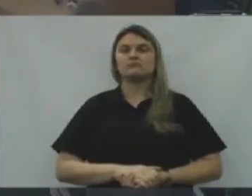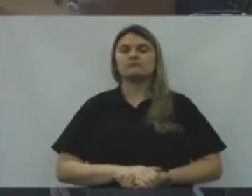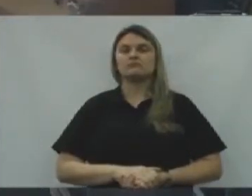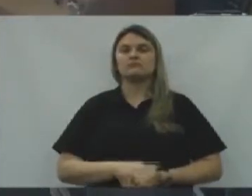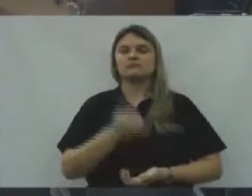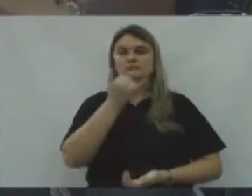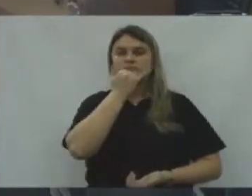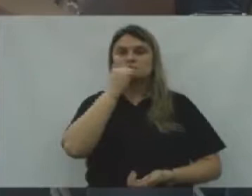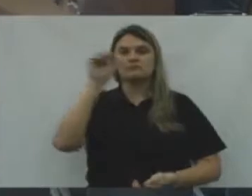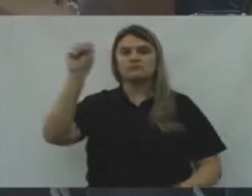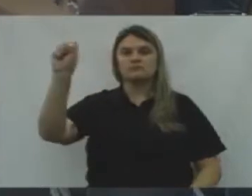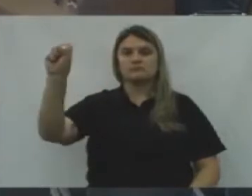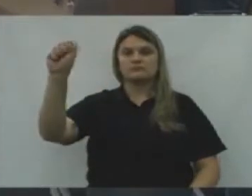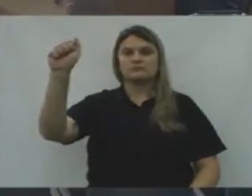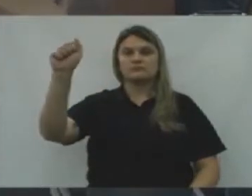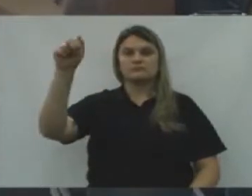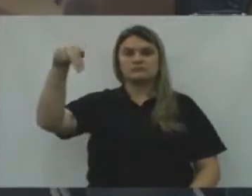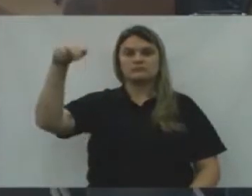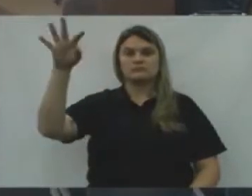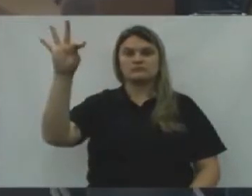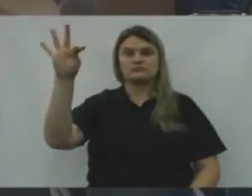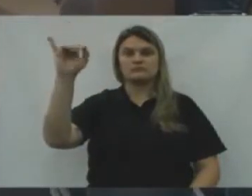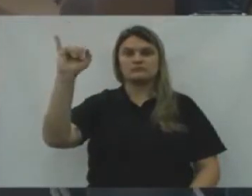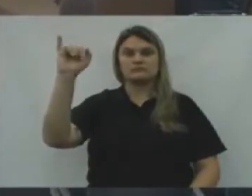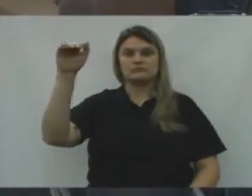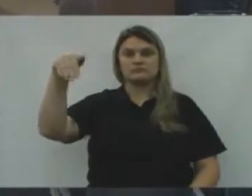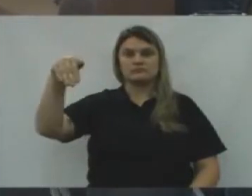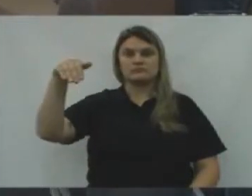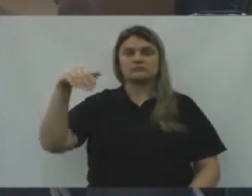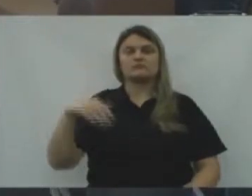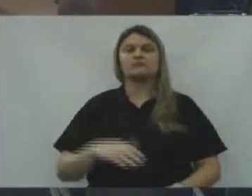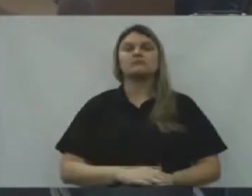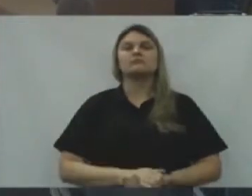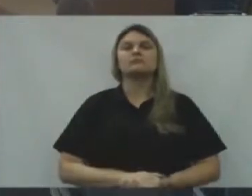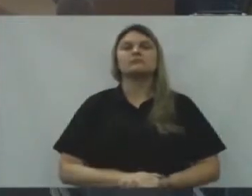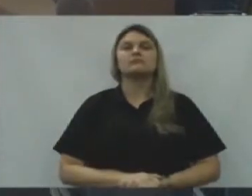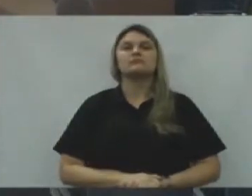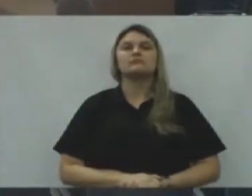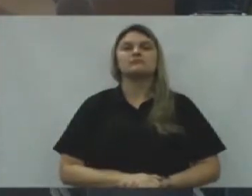Concedo a palavra, então, Ao excelentíssimo senhor prefeito municipal, Santinho Roveda.